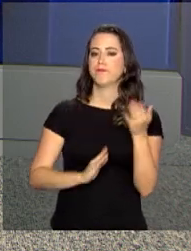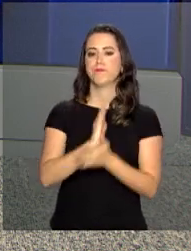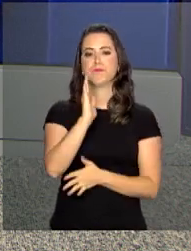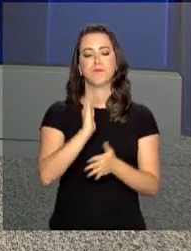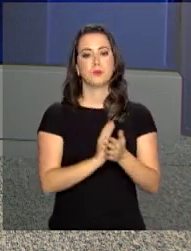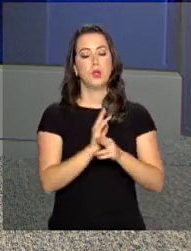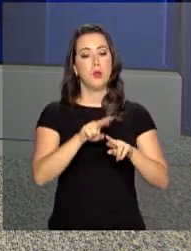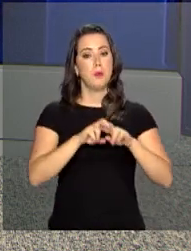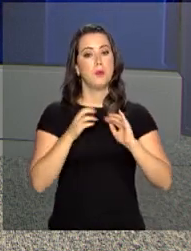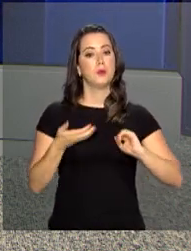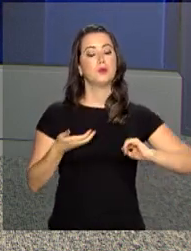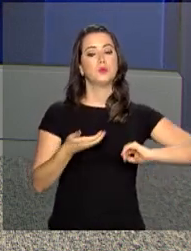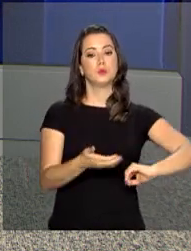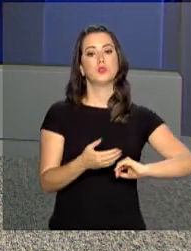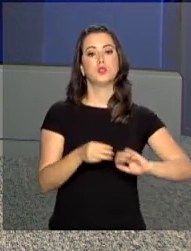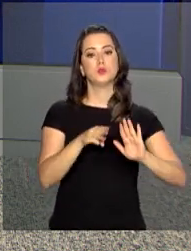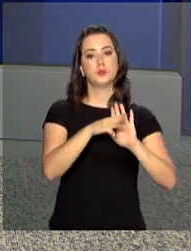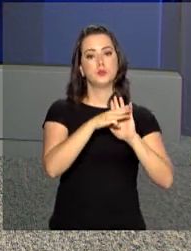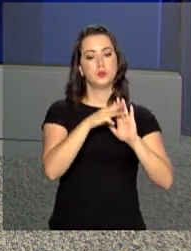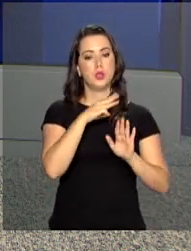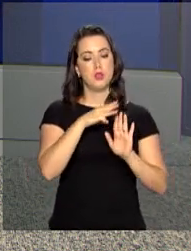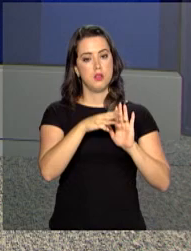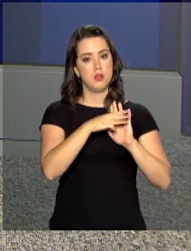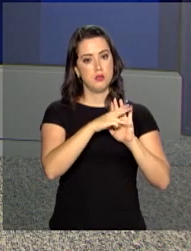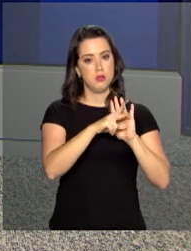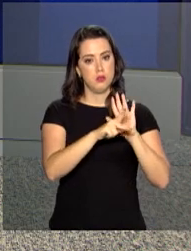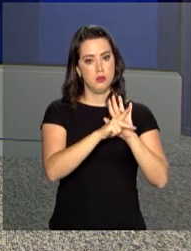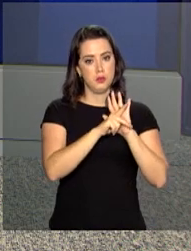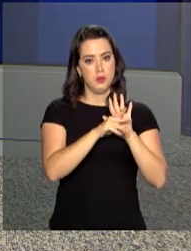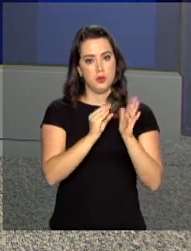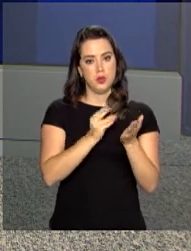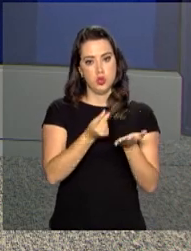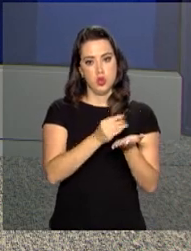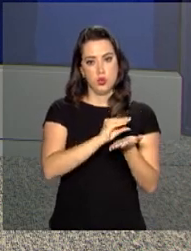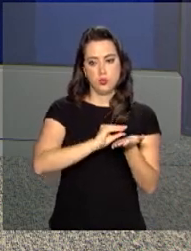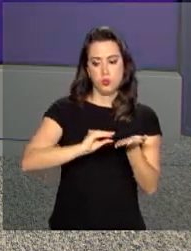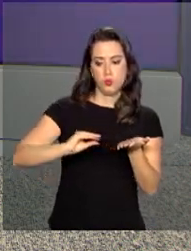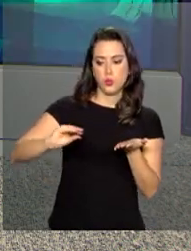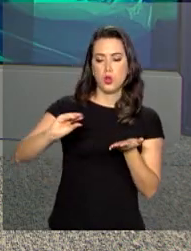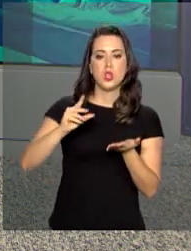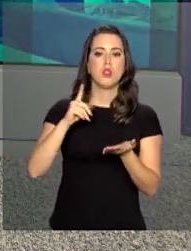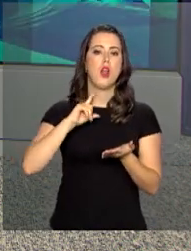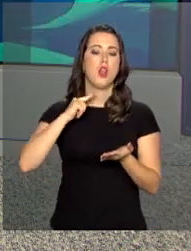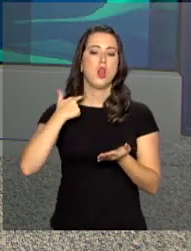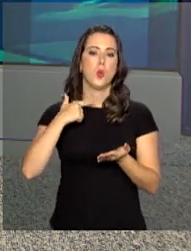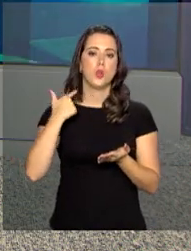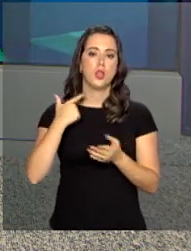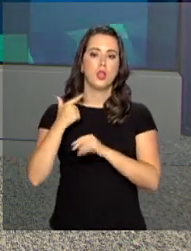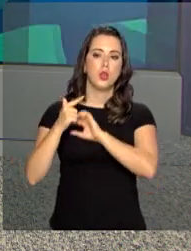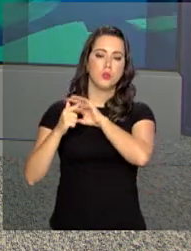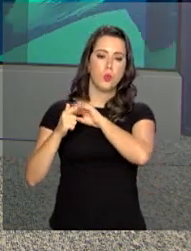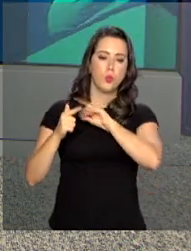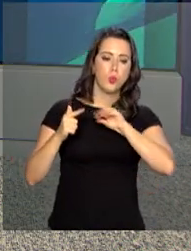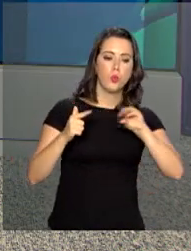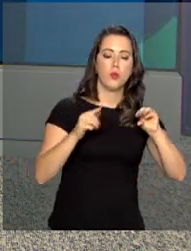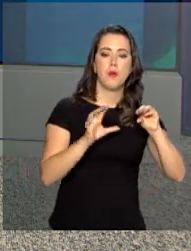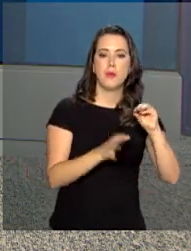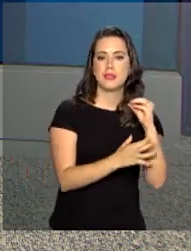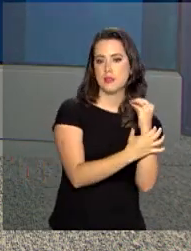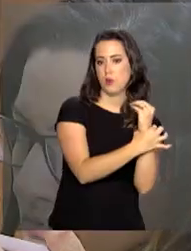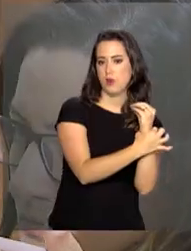a aprovação pelo Congresso Nacional da medida provisória que destina recursos de loterias para a segurança pública.